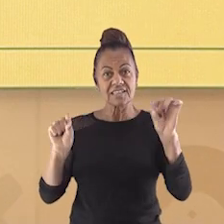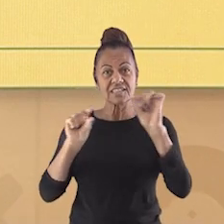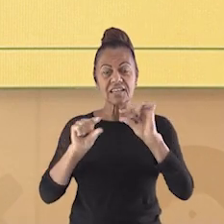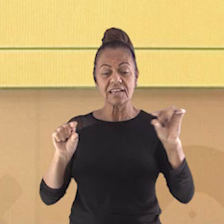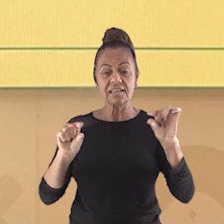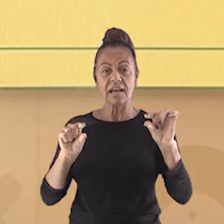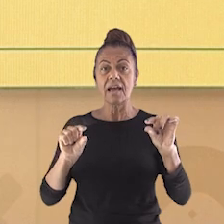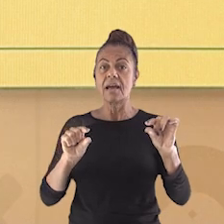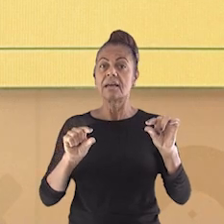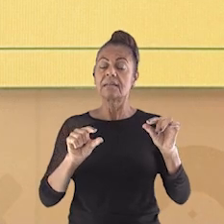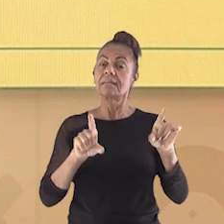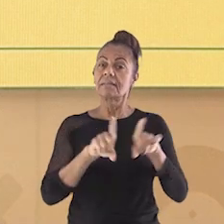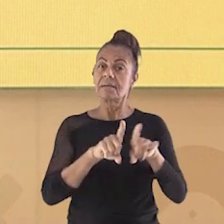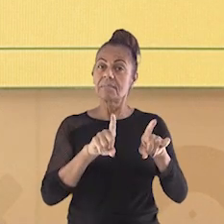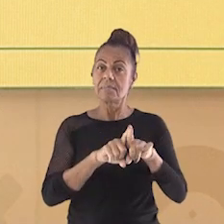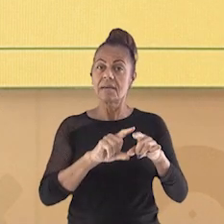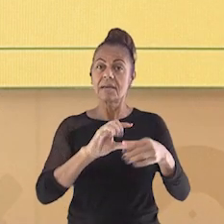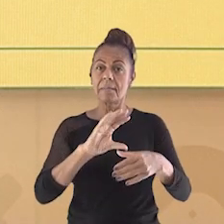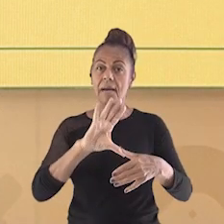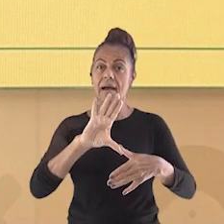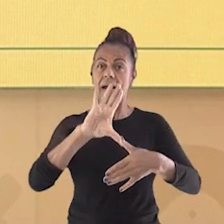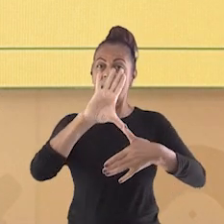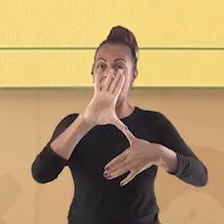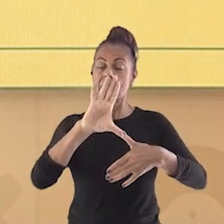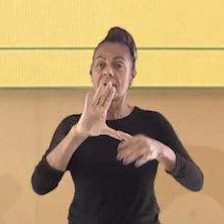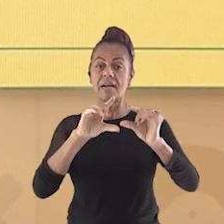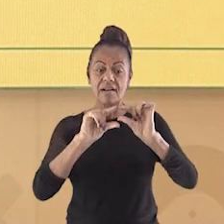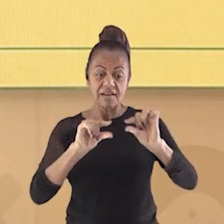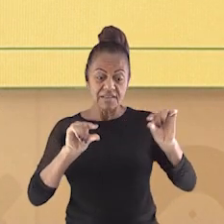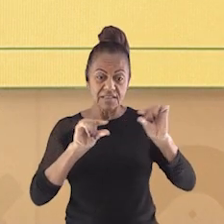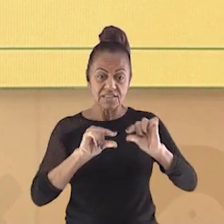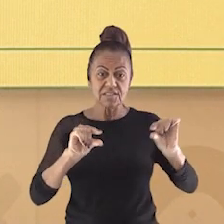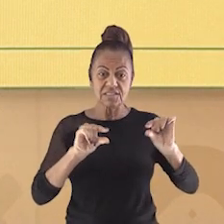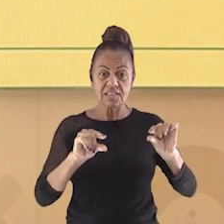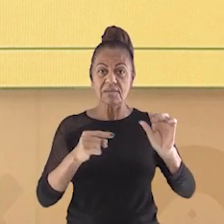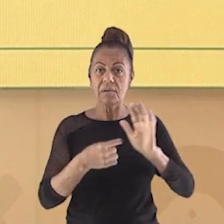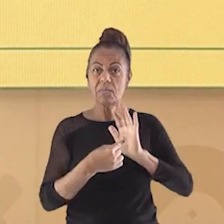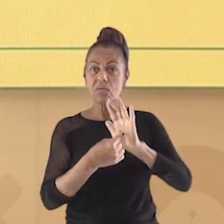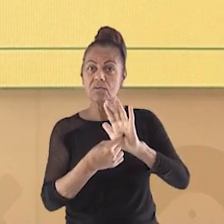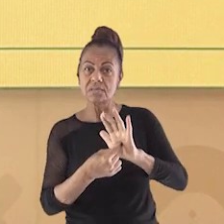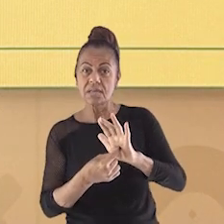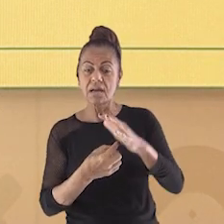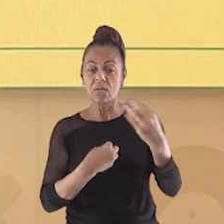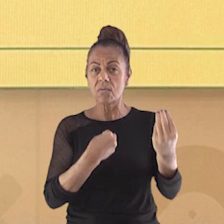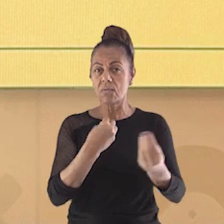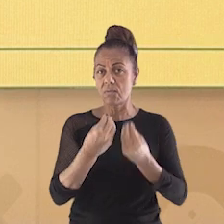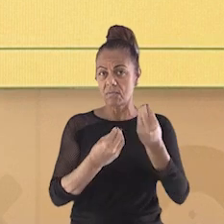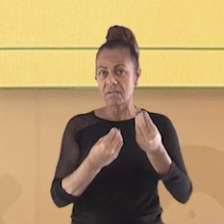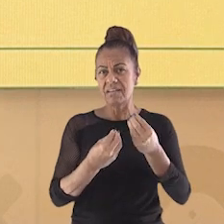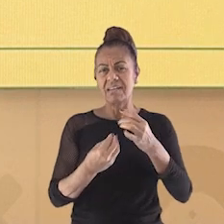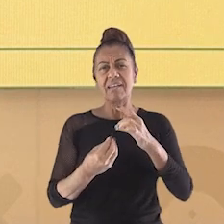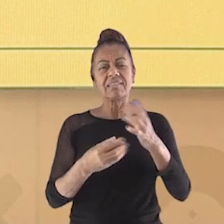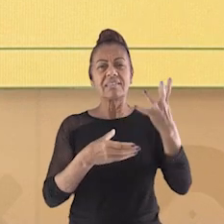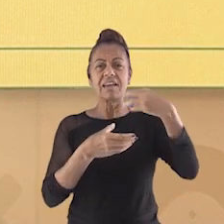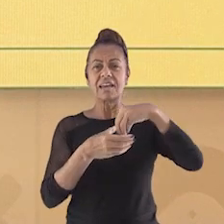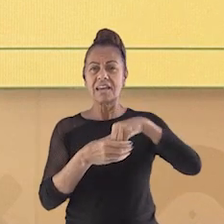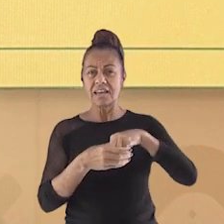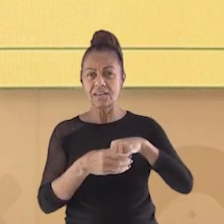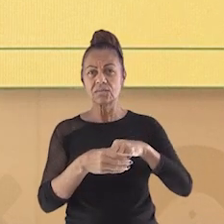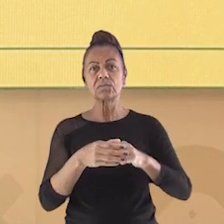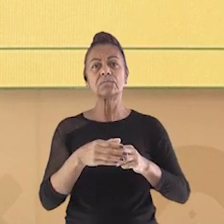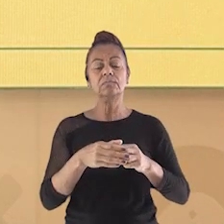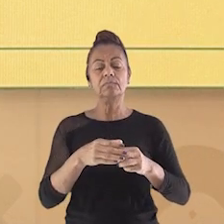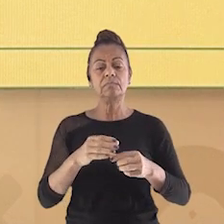o que ele está mostrando. Na cartografia, nós podemos utilizar inúmeras características e